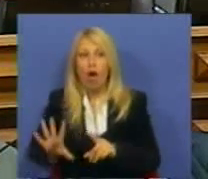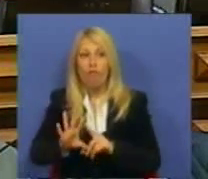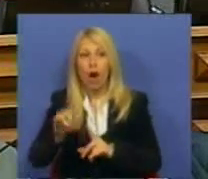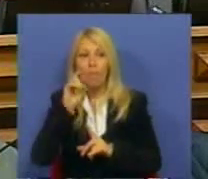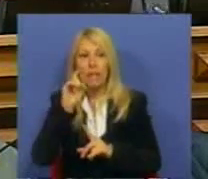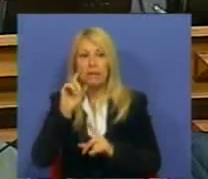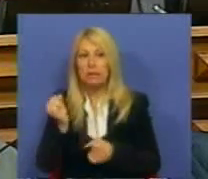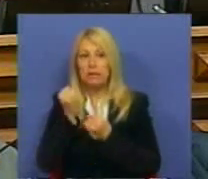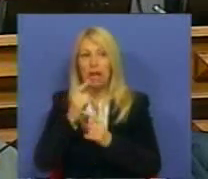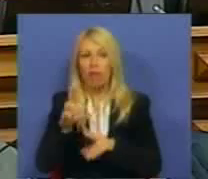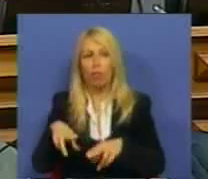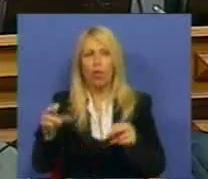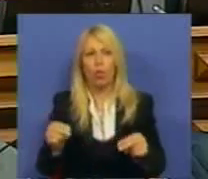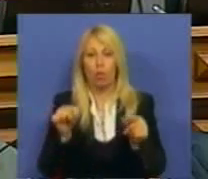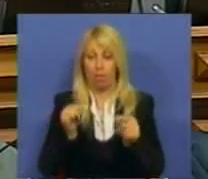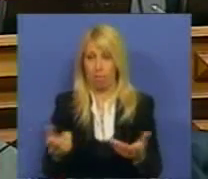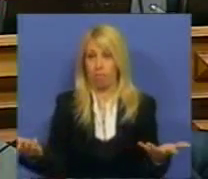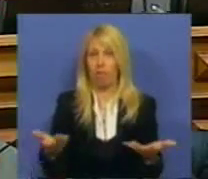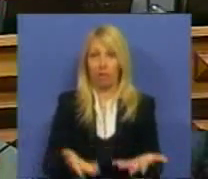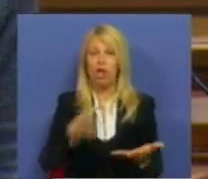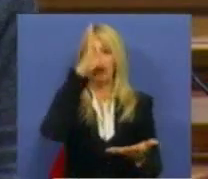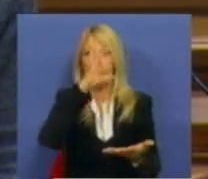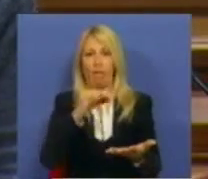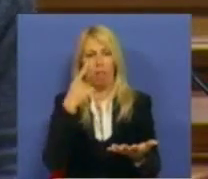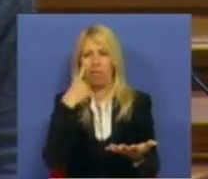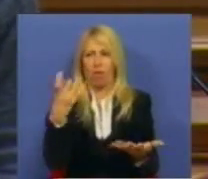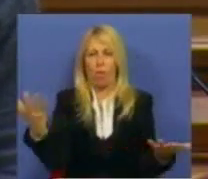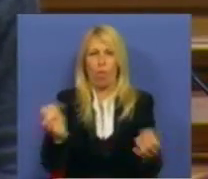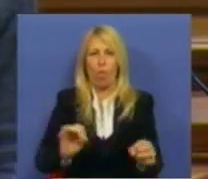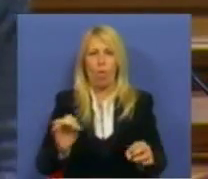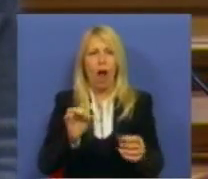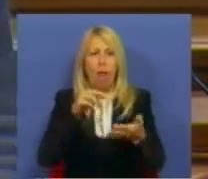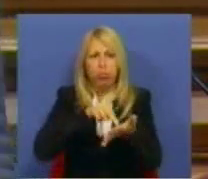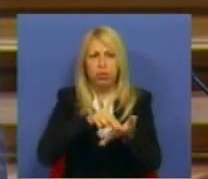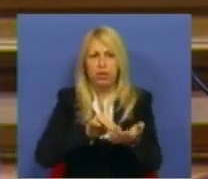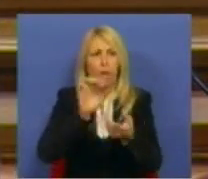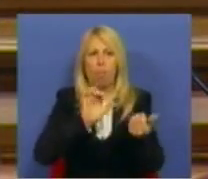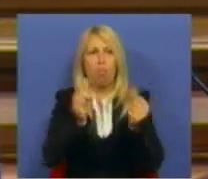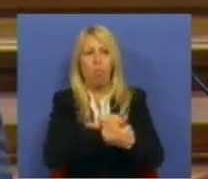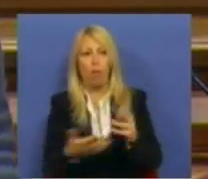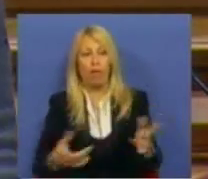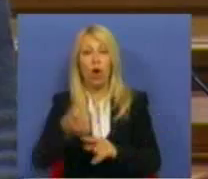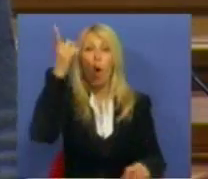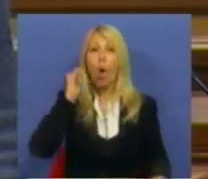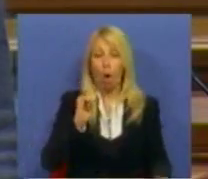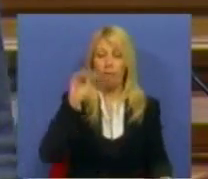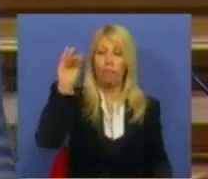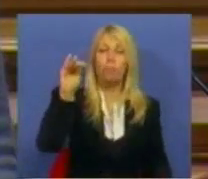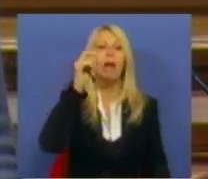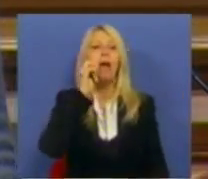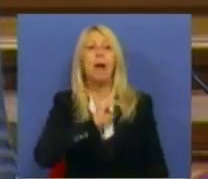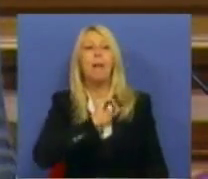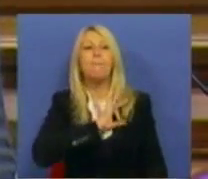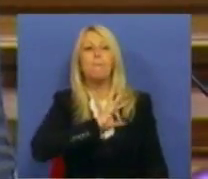este Governo não verificámos mudança de posições. Ainda ontem, quando questionámos o Ministro da Agricultura